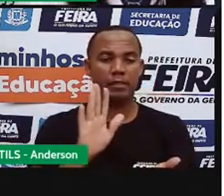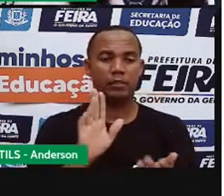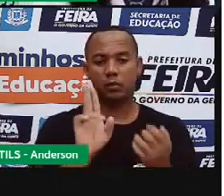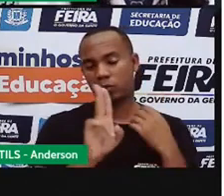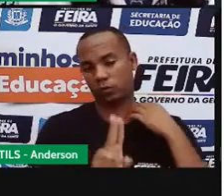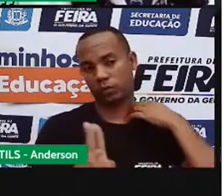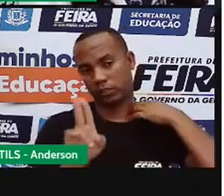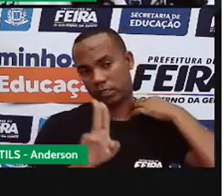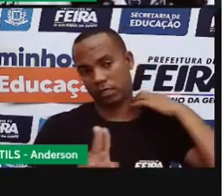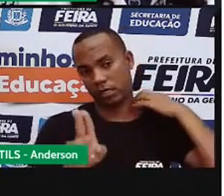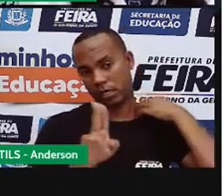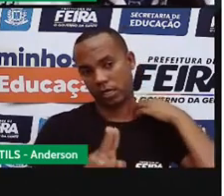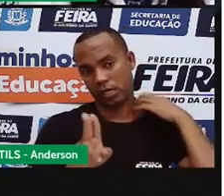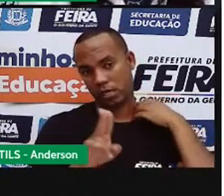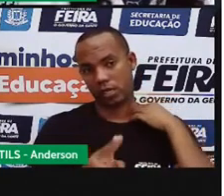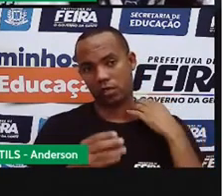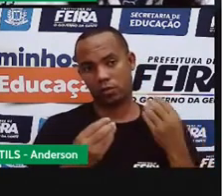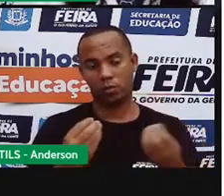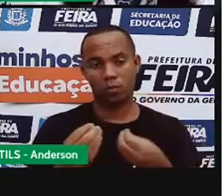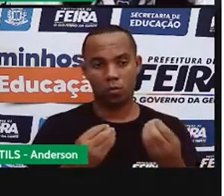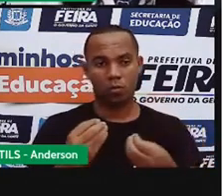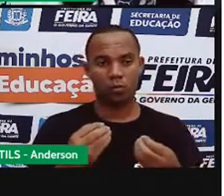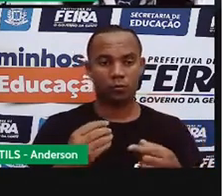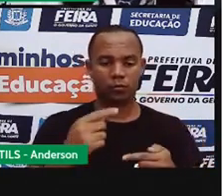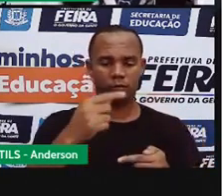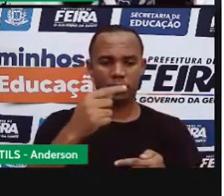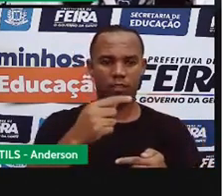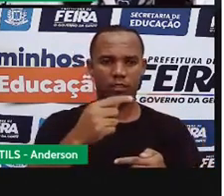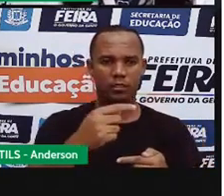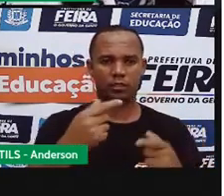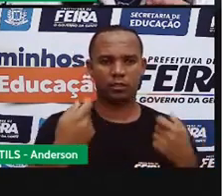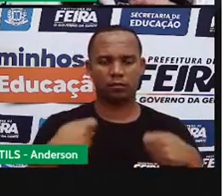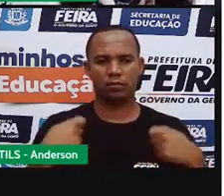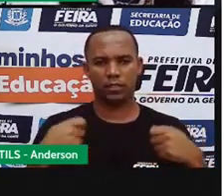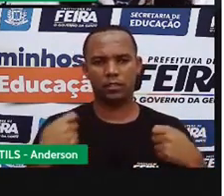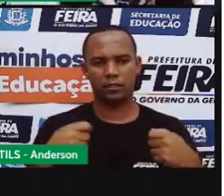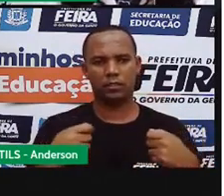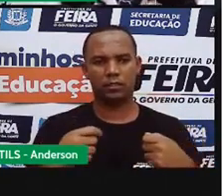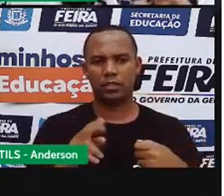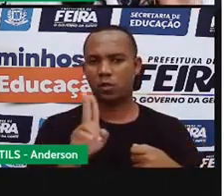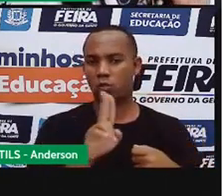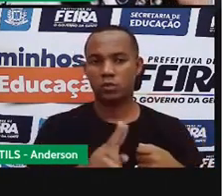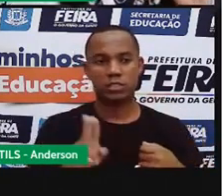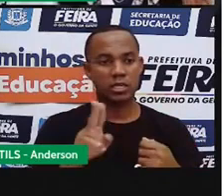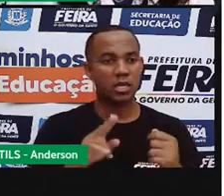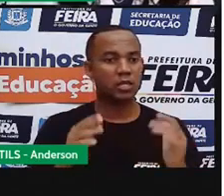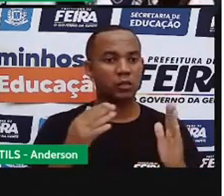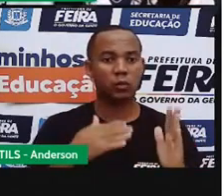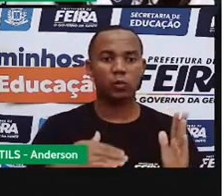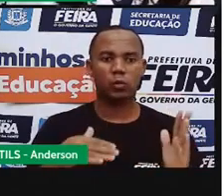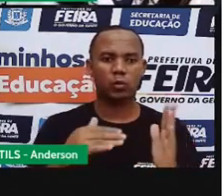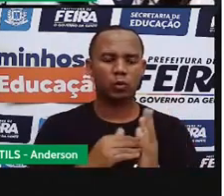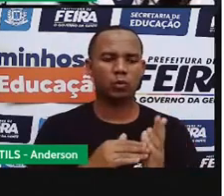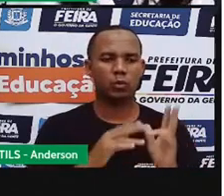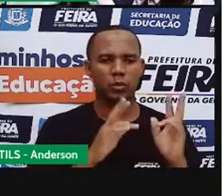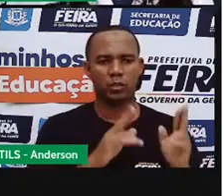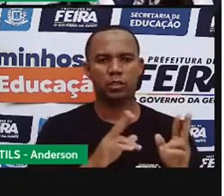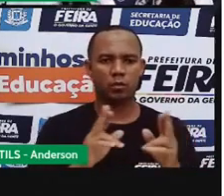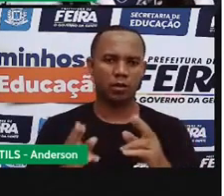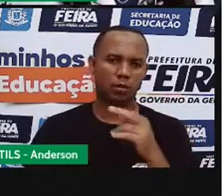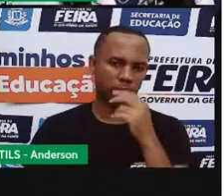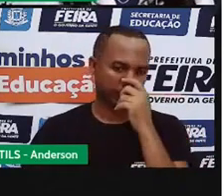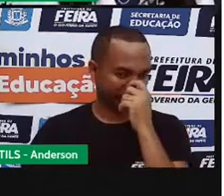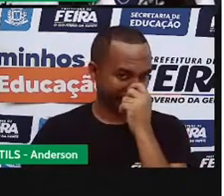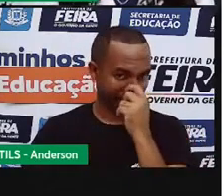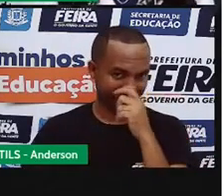como medida, a gente vai precisar usar todos com a mesma capacidade.